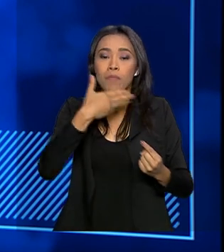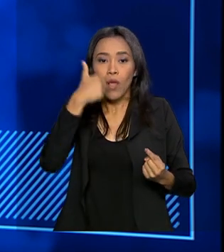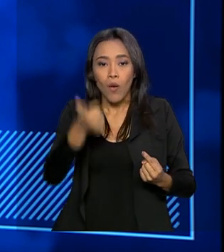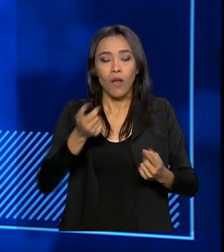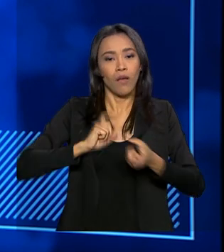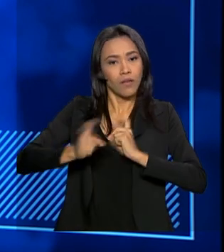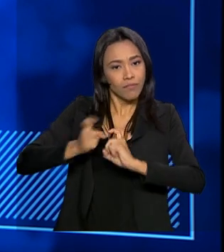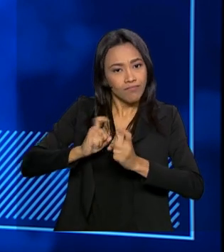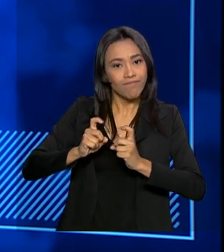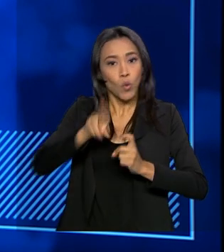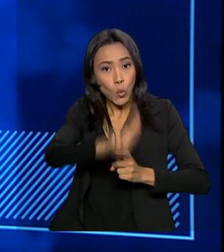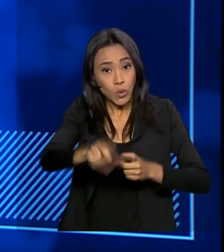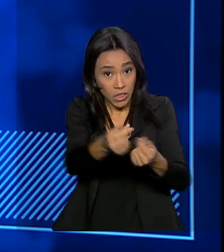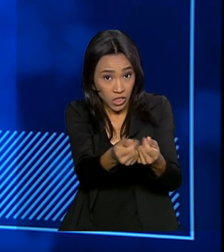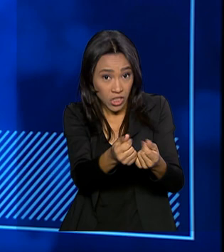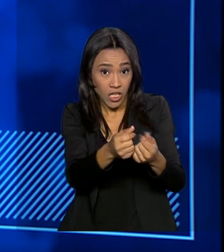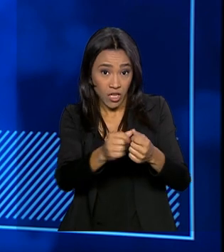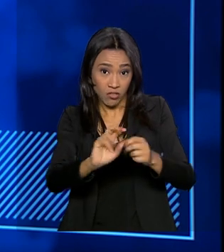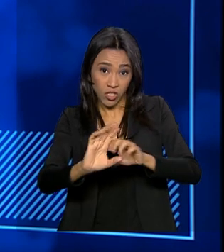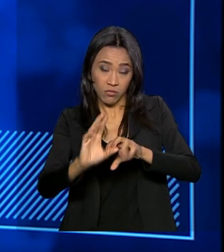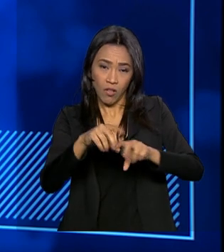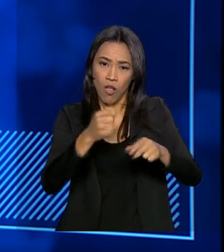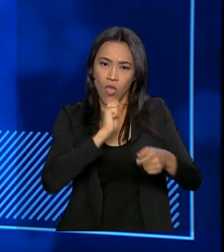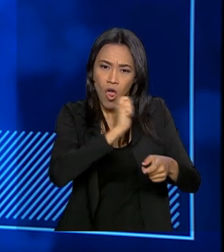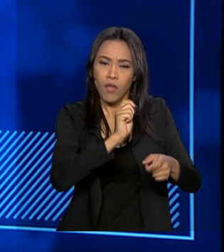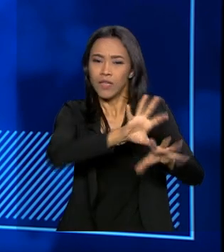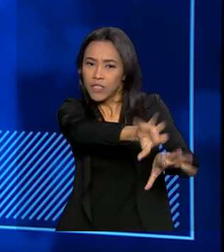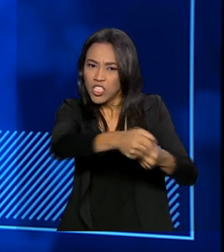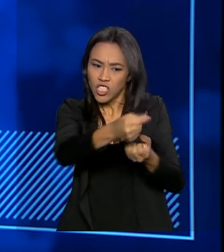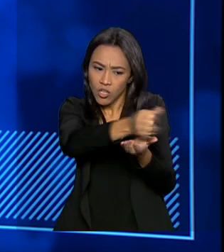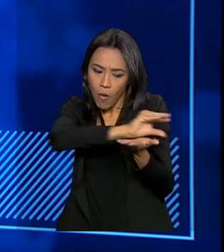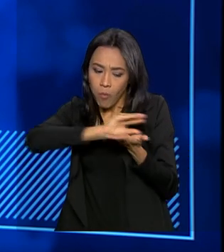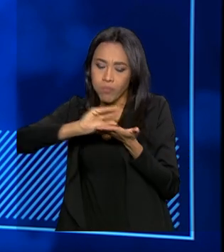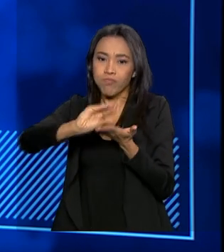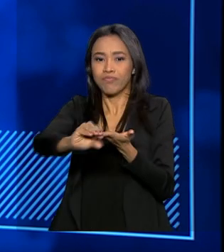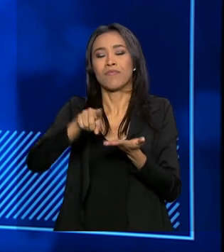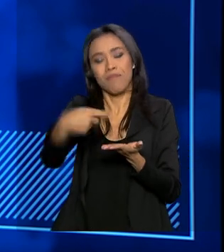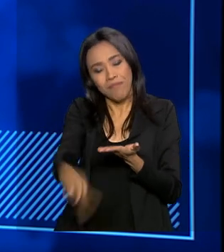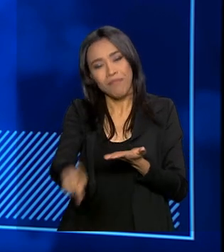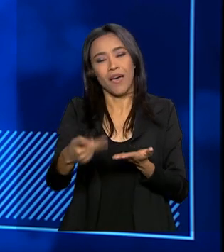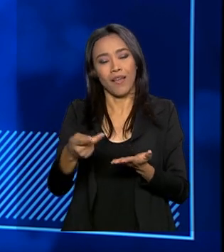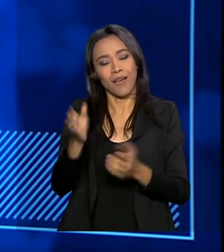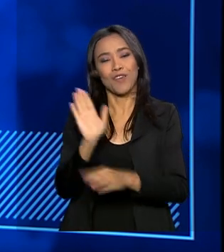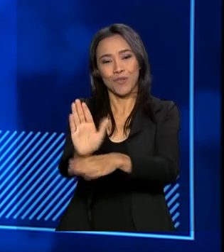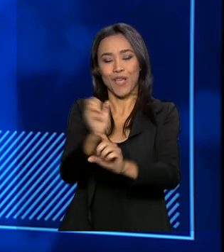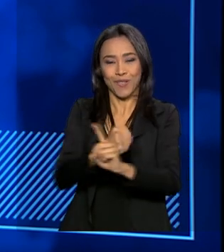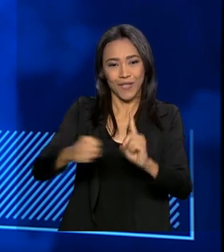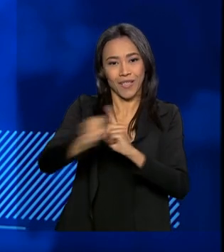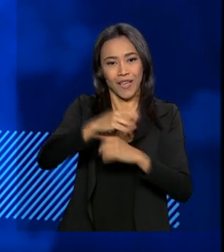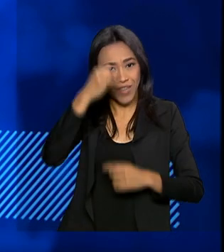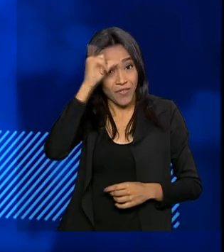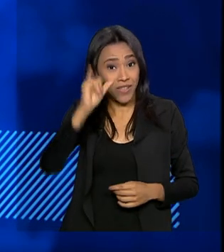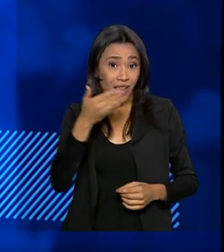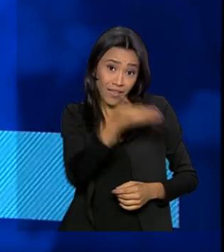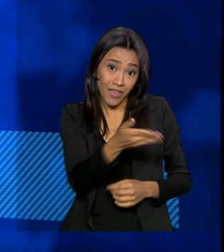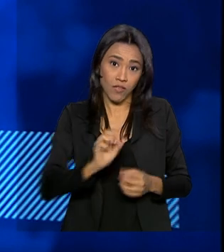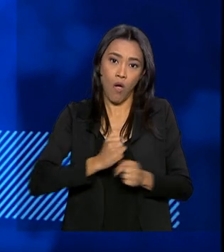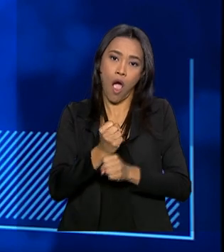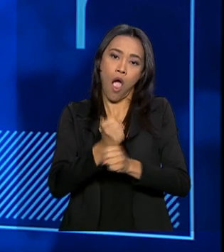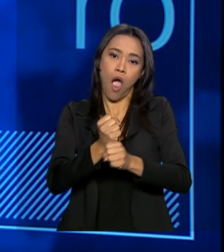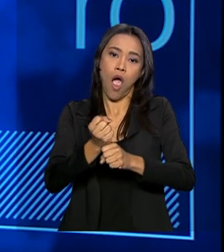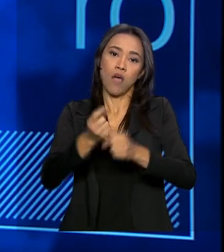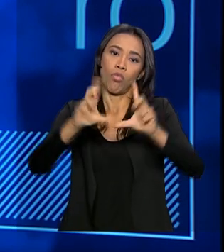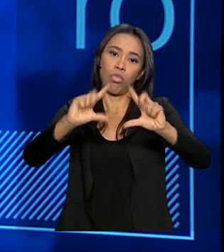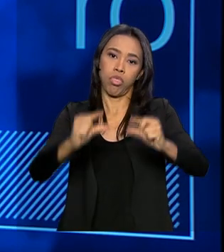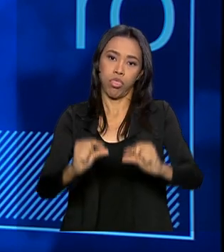gestão de ativos e devolver para a sociedade o mais rápido possível o recurso oriundo dessas apreensões e evitar que eles ao longo dos anos se